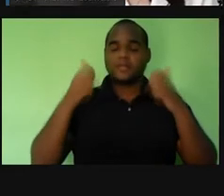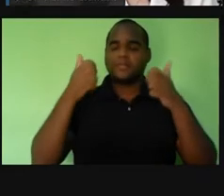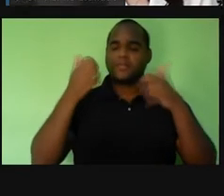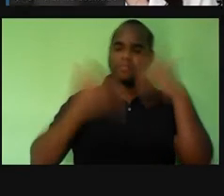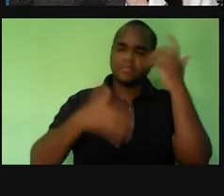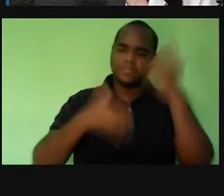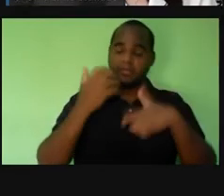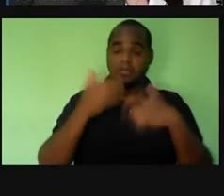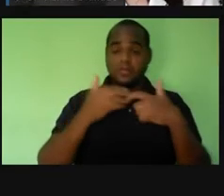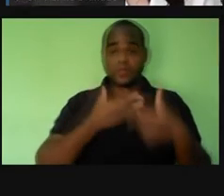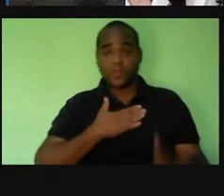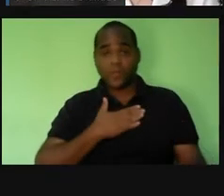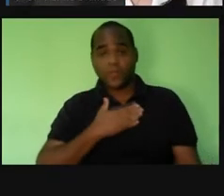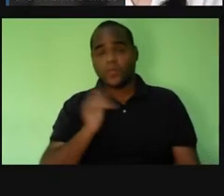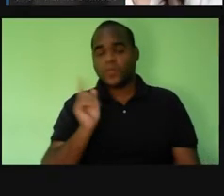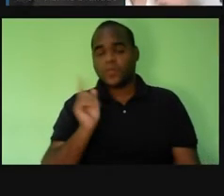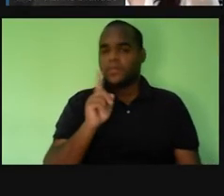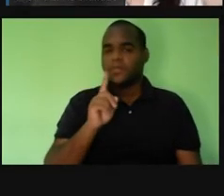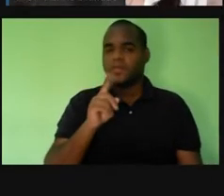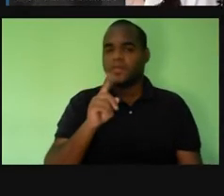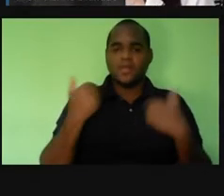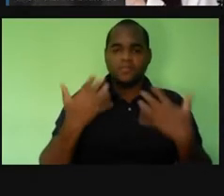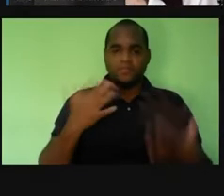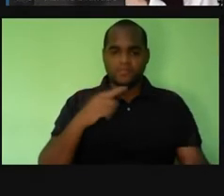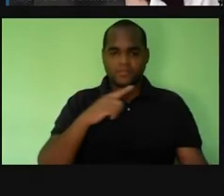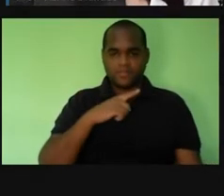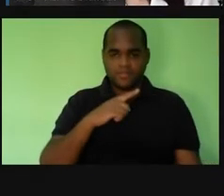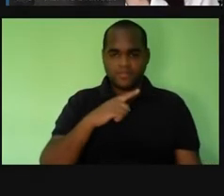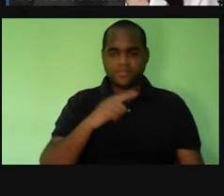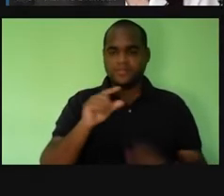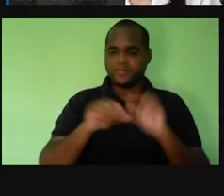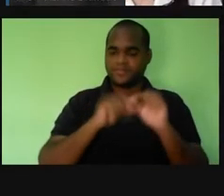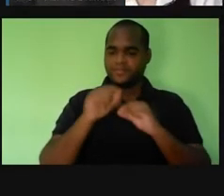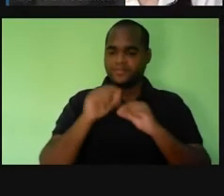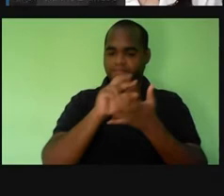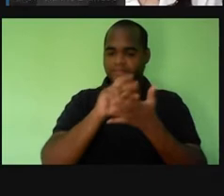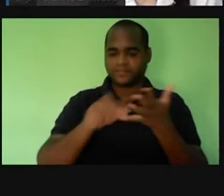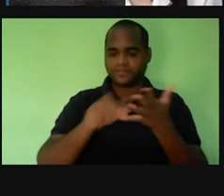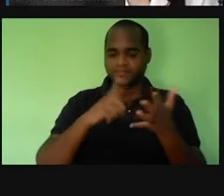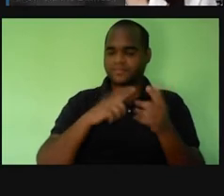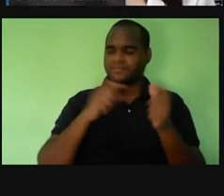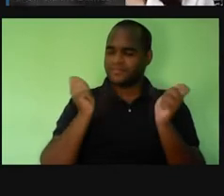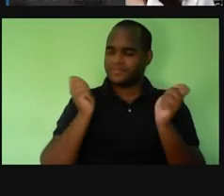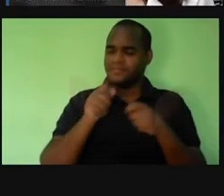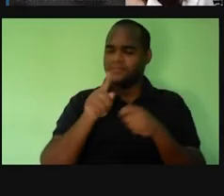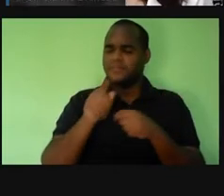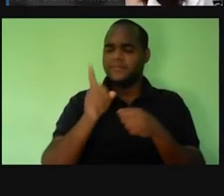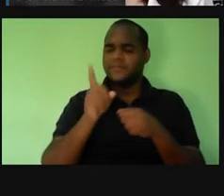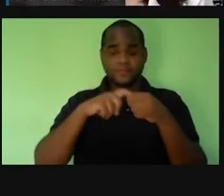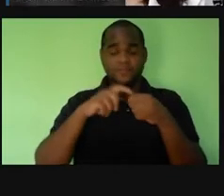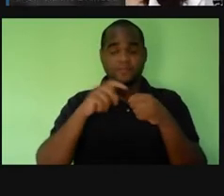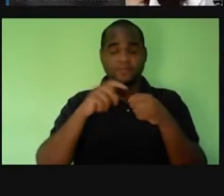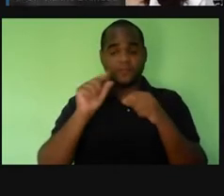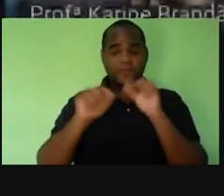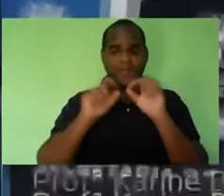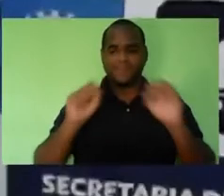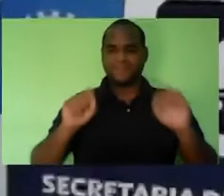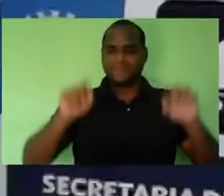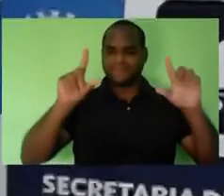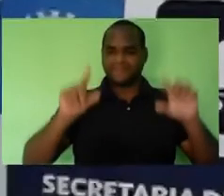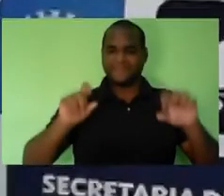vocês gostaram ou não, tá bom? Eu vou agora interrompendo aqui esse compartilhamento pra gente voltar pra os nossos slides.